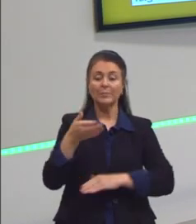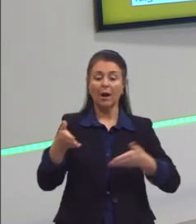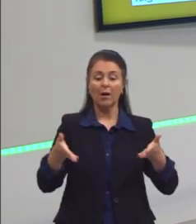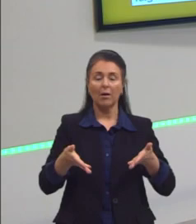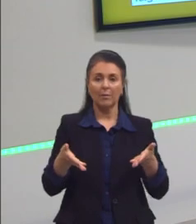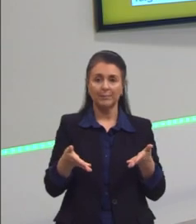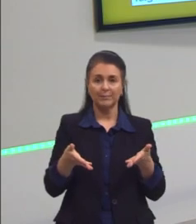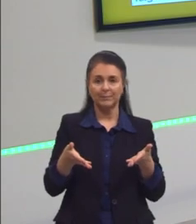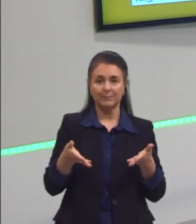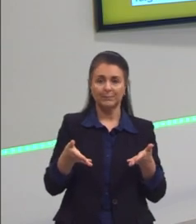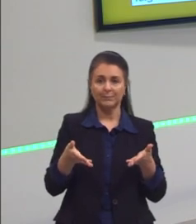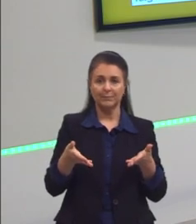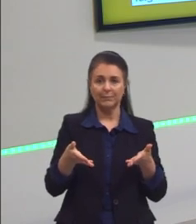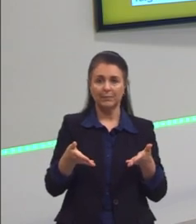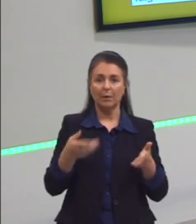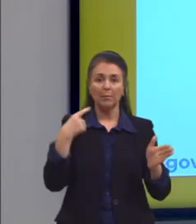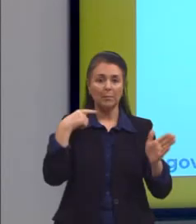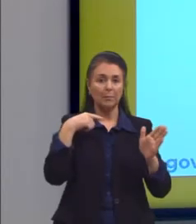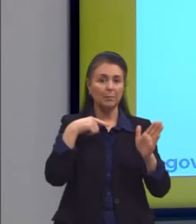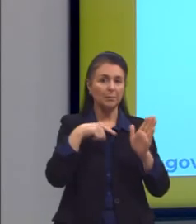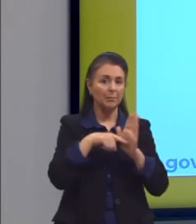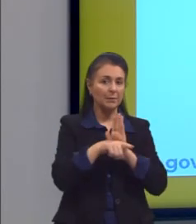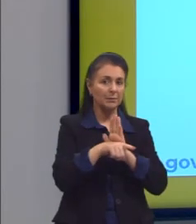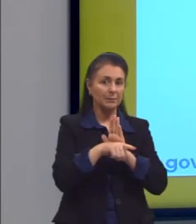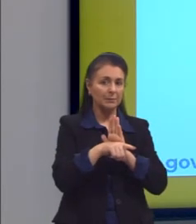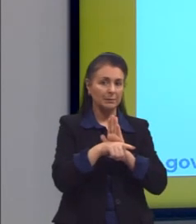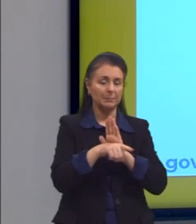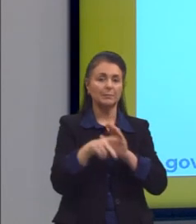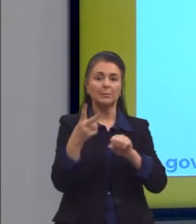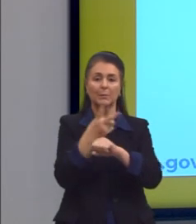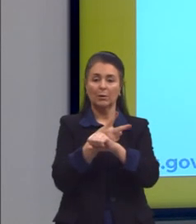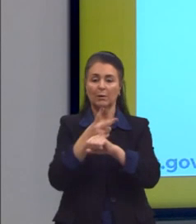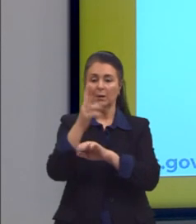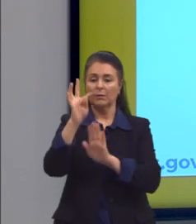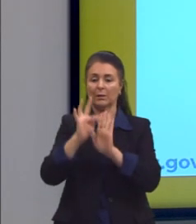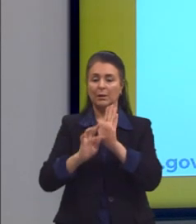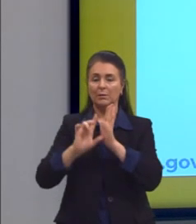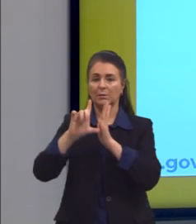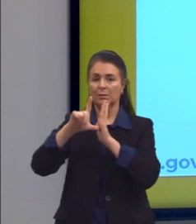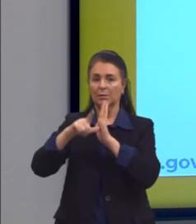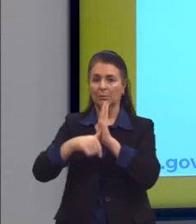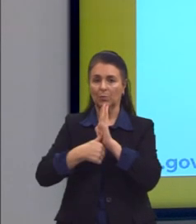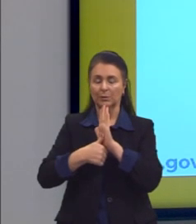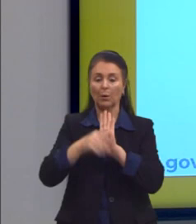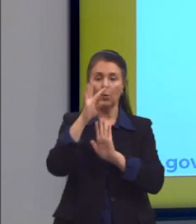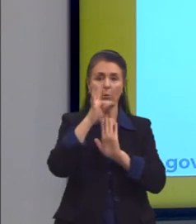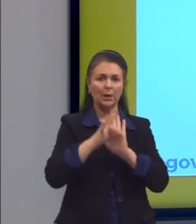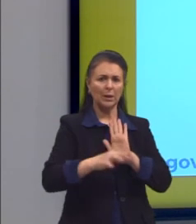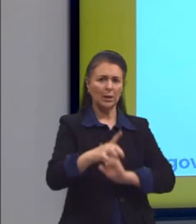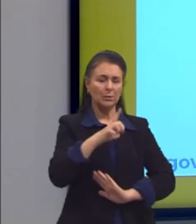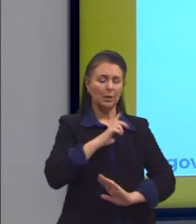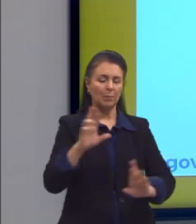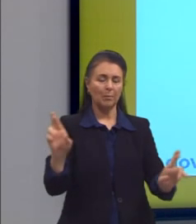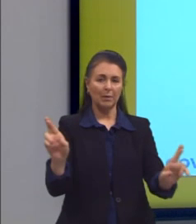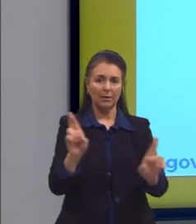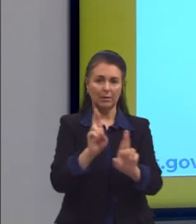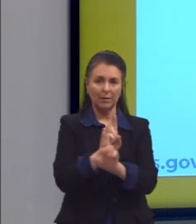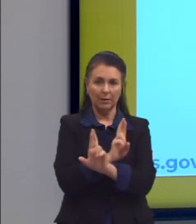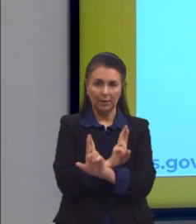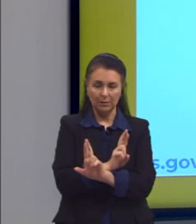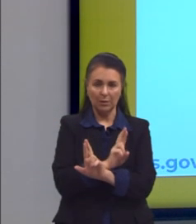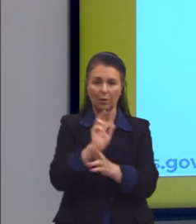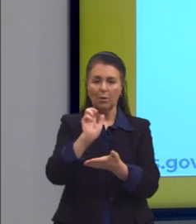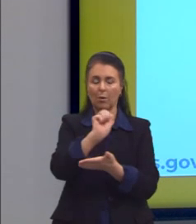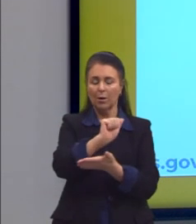Vamos ver o o enunciado vai pedir para a gente procurar no texto. O texto apresenta uma relação entre